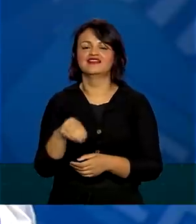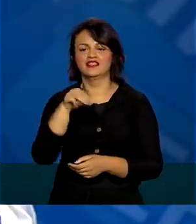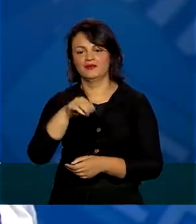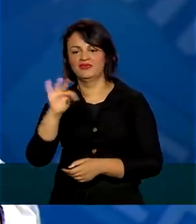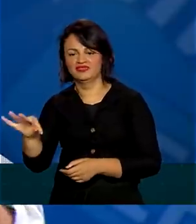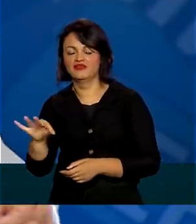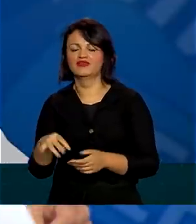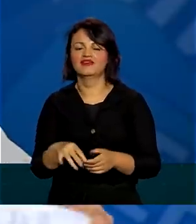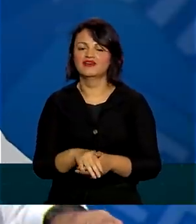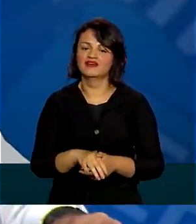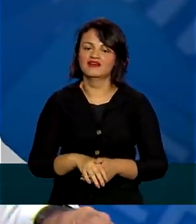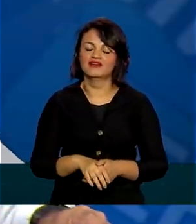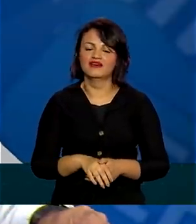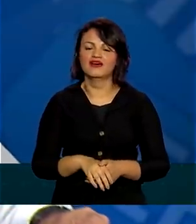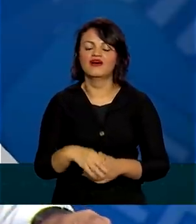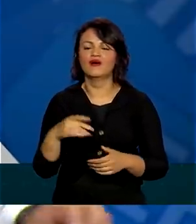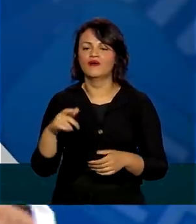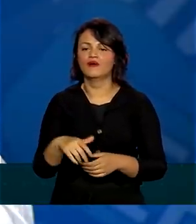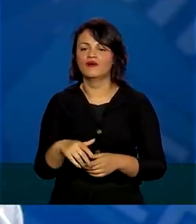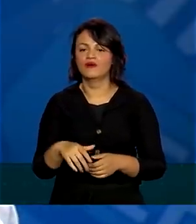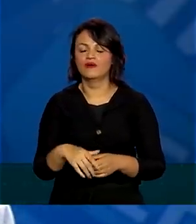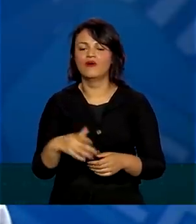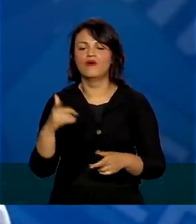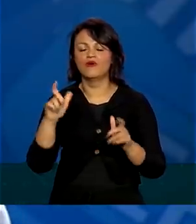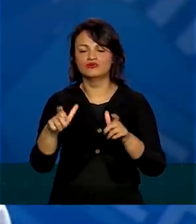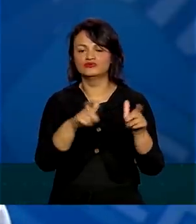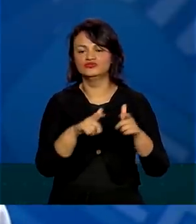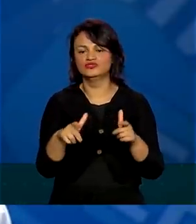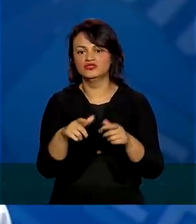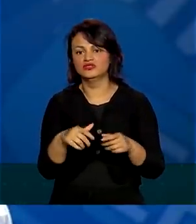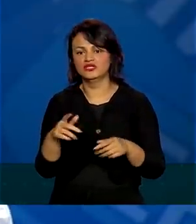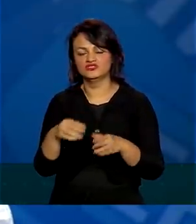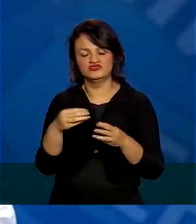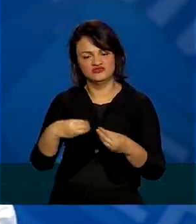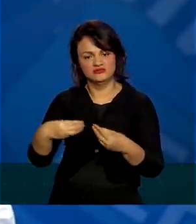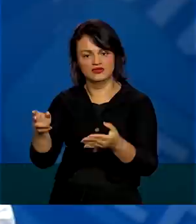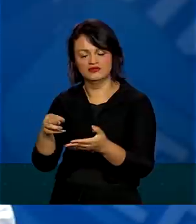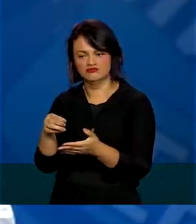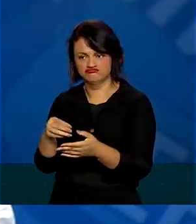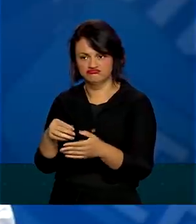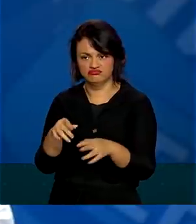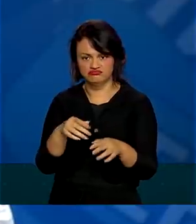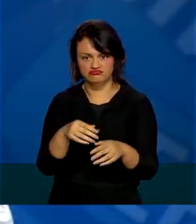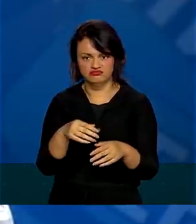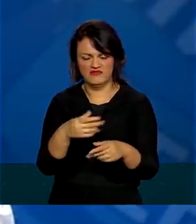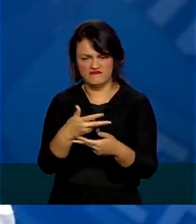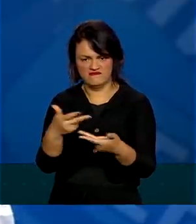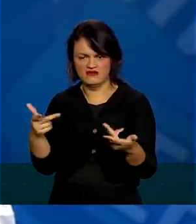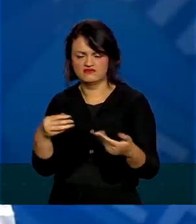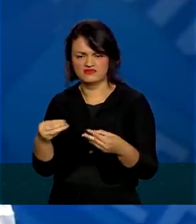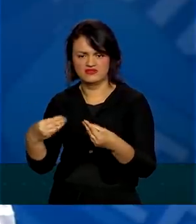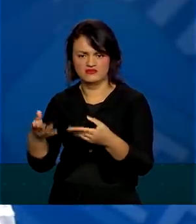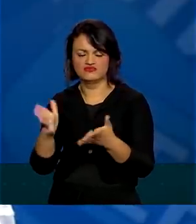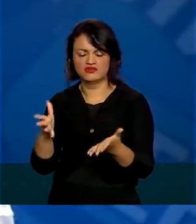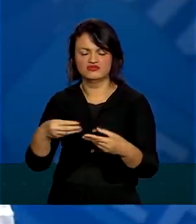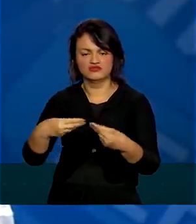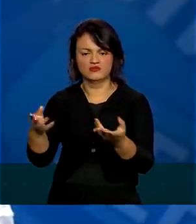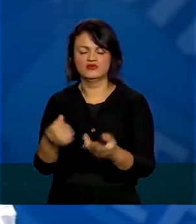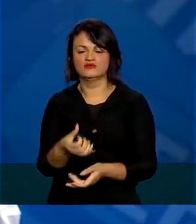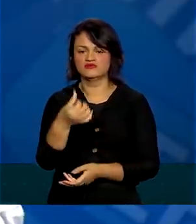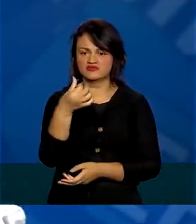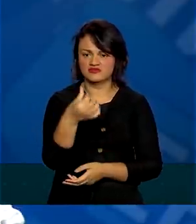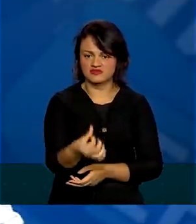Grosso do Sul, onde nós colocamos. A distribuição dos equipamentos, nós já divulgamos, já distribuímos